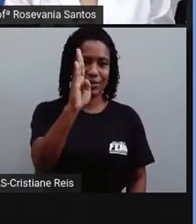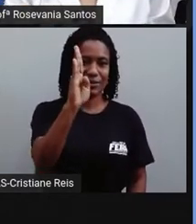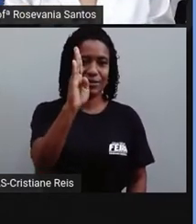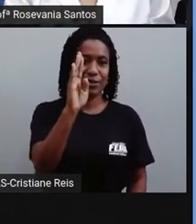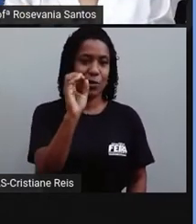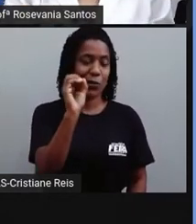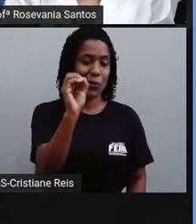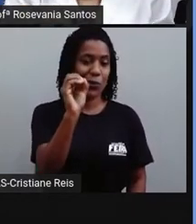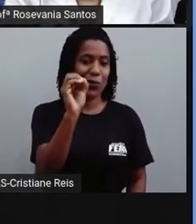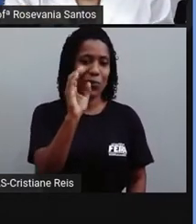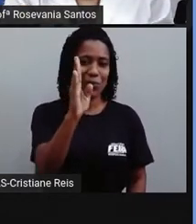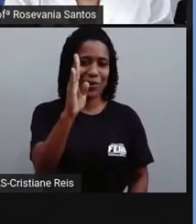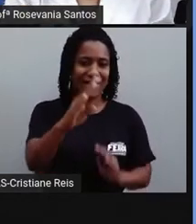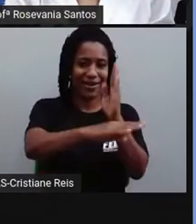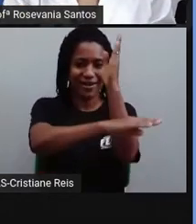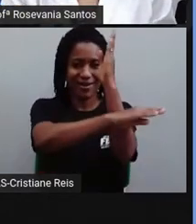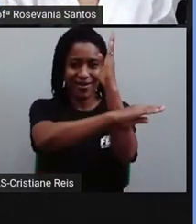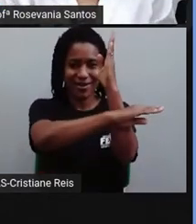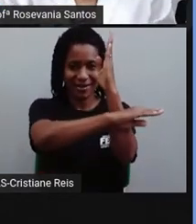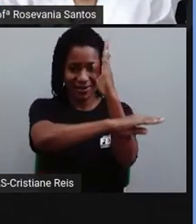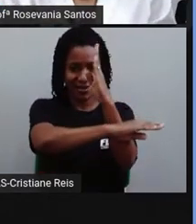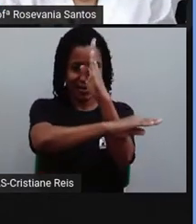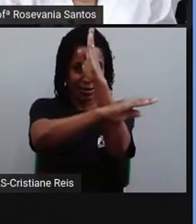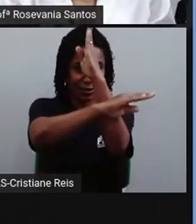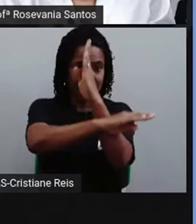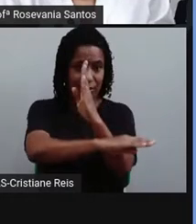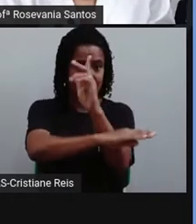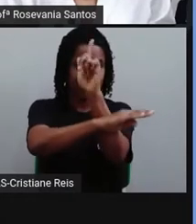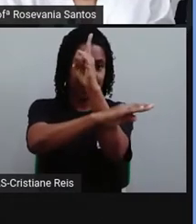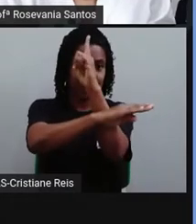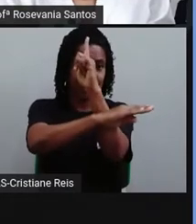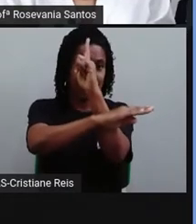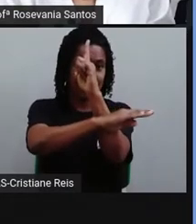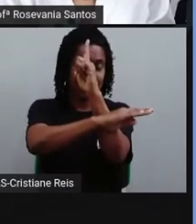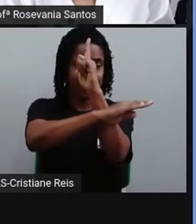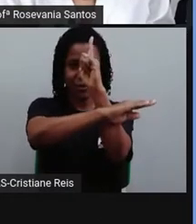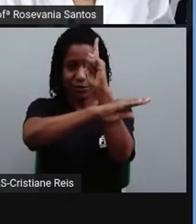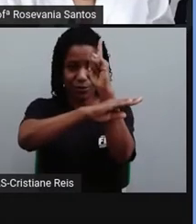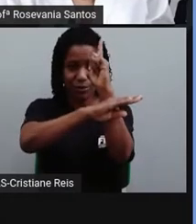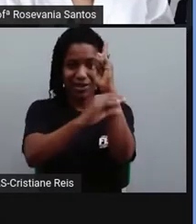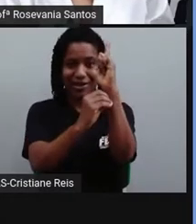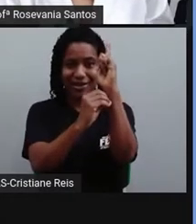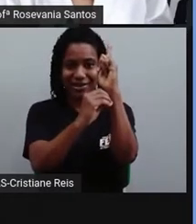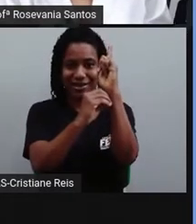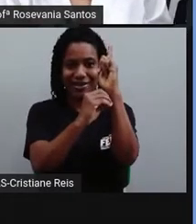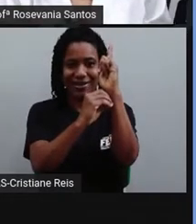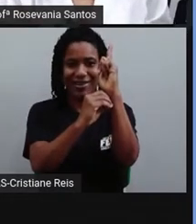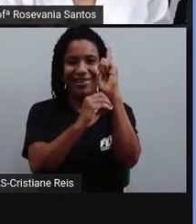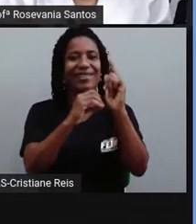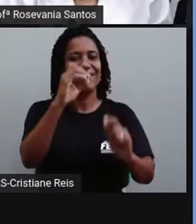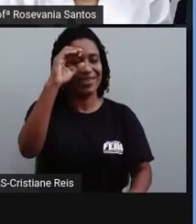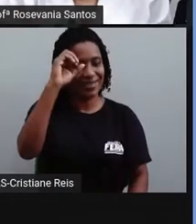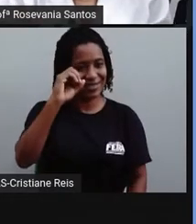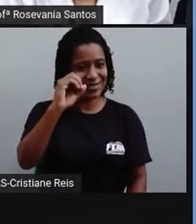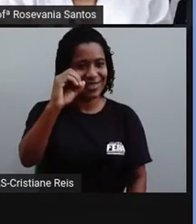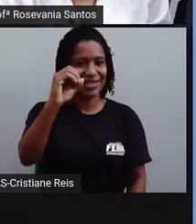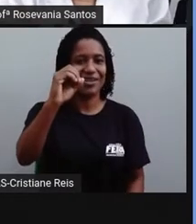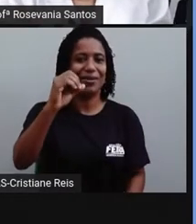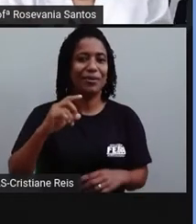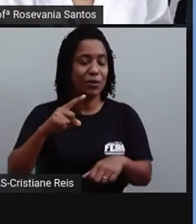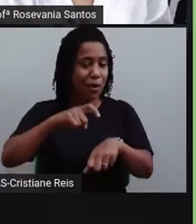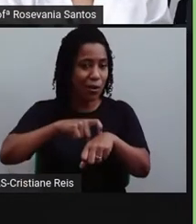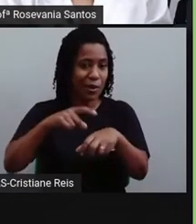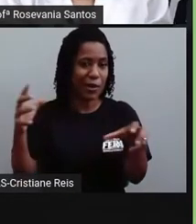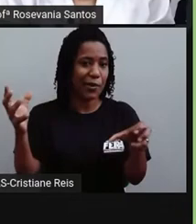o meridiano zero, né? Então, ele é considerado o nosso meridiano principal para a contagem das horas.